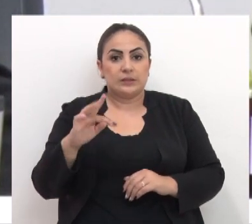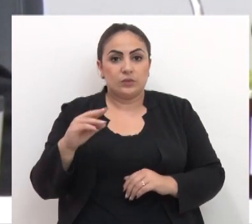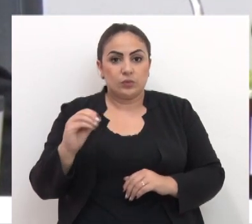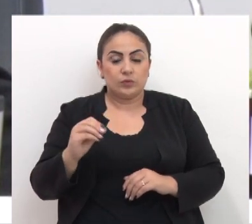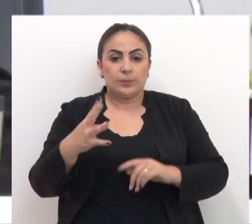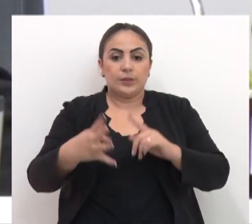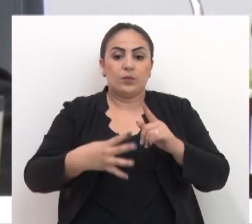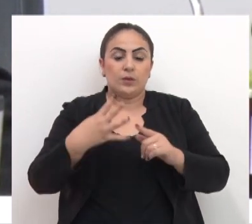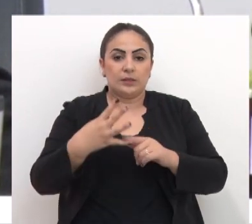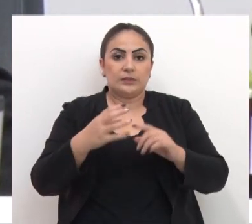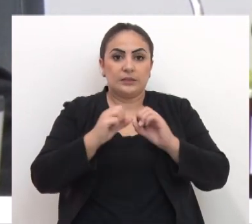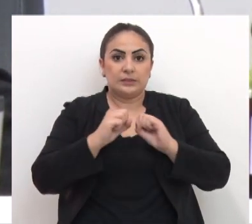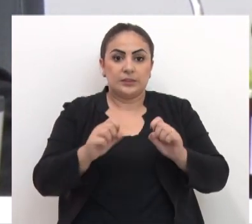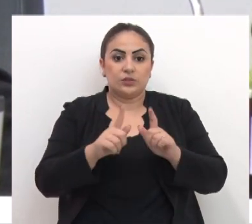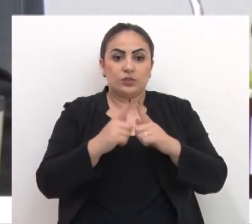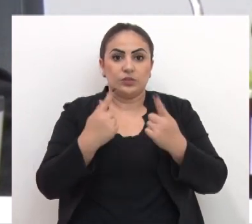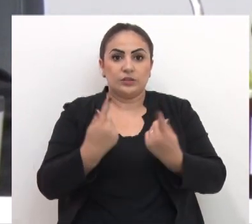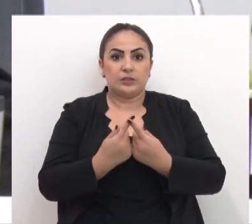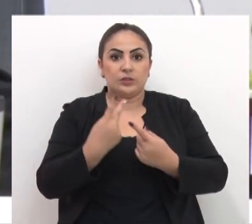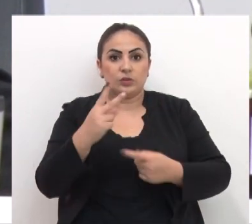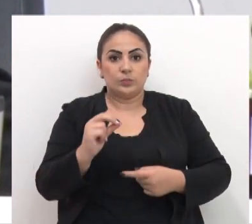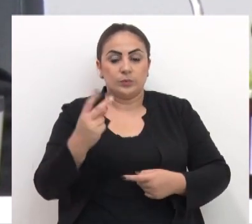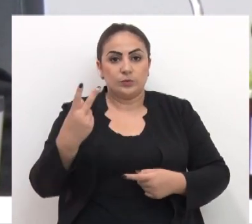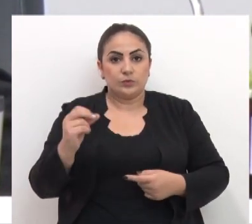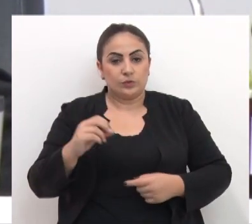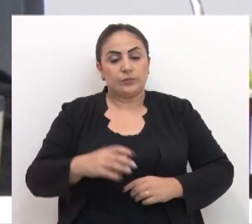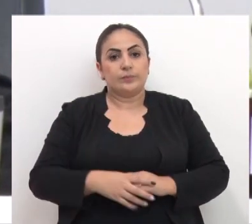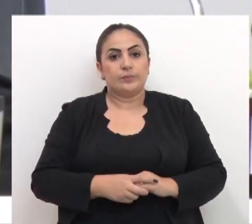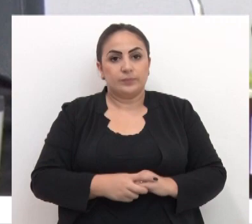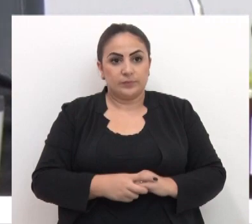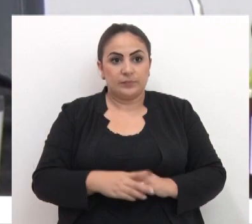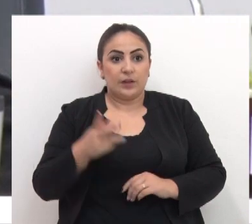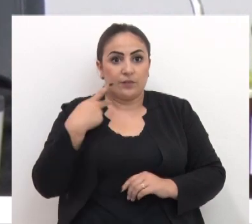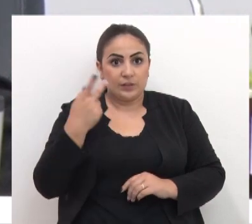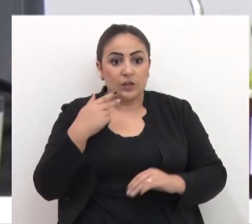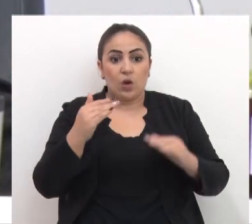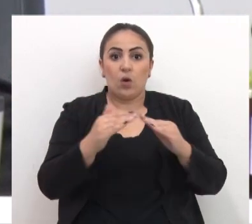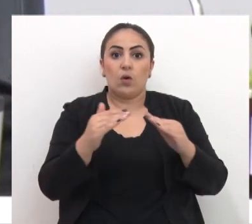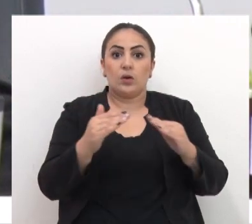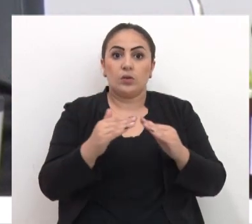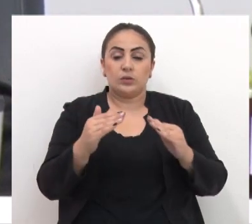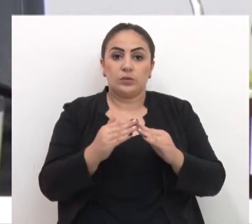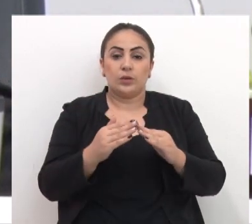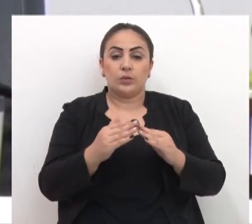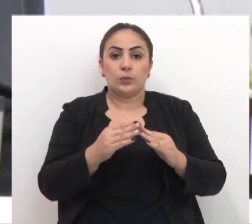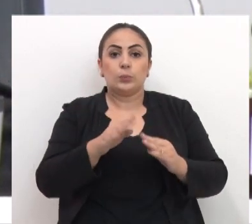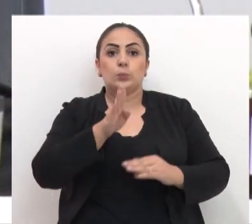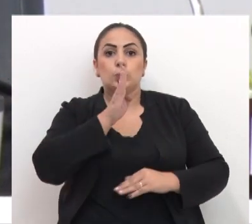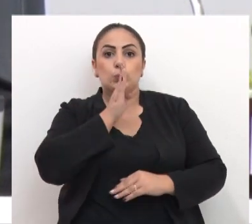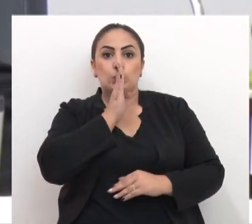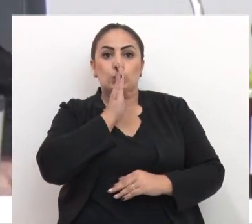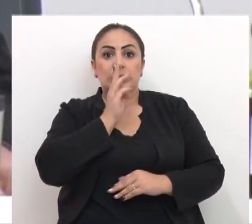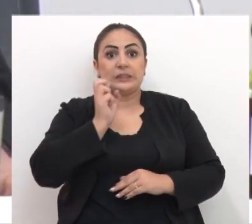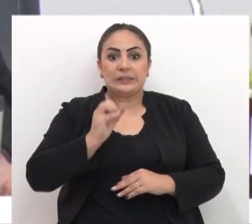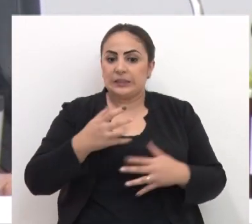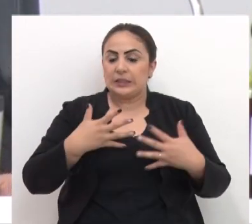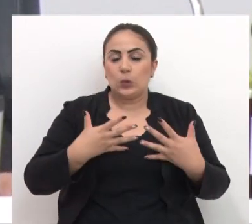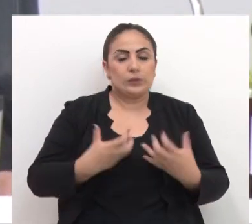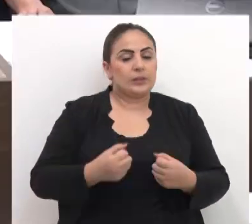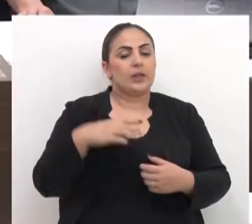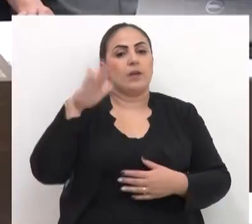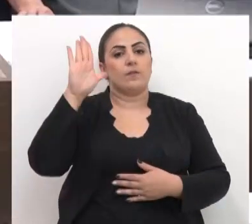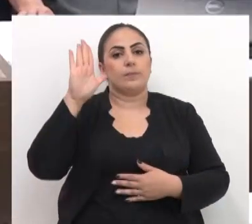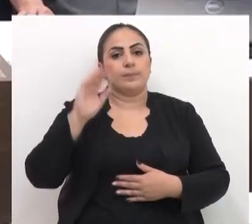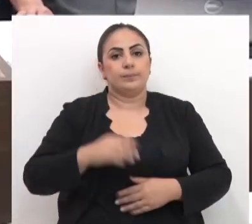a quarta secretaria da gestão do ano de 2020. Vereadores que concordam, permaneçam como estão, os demais se